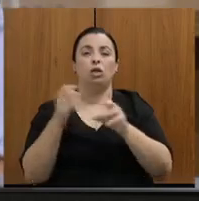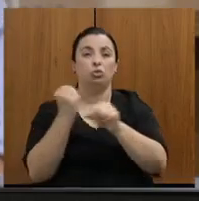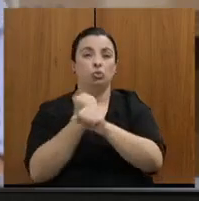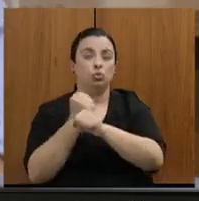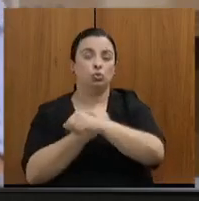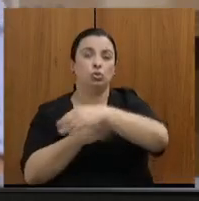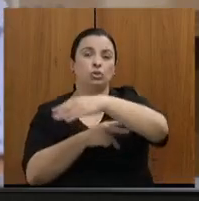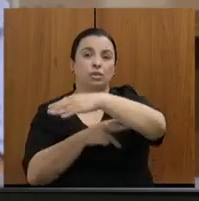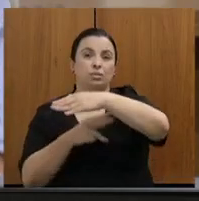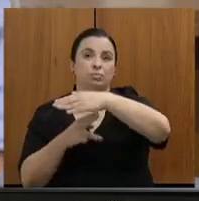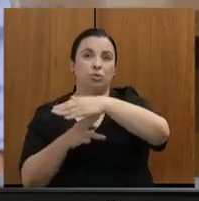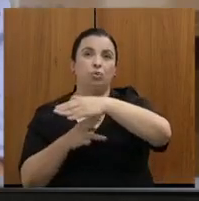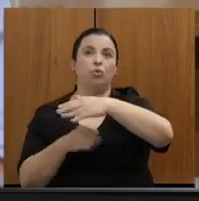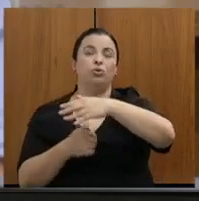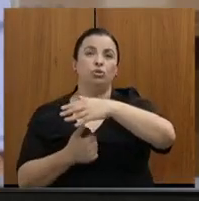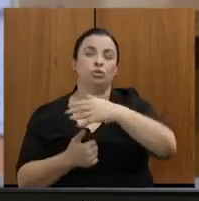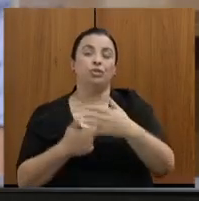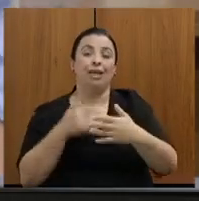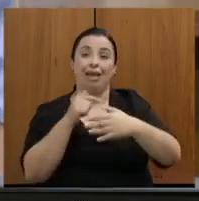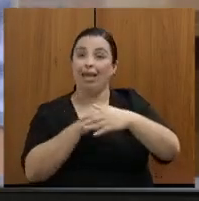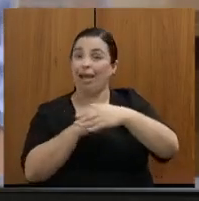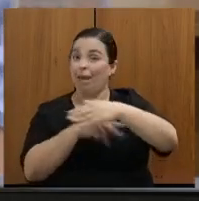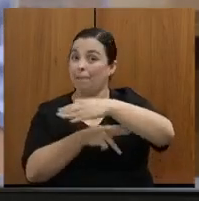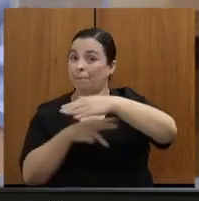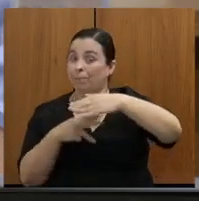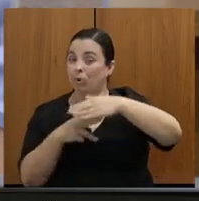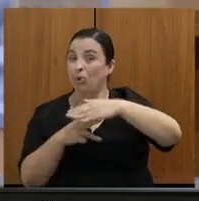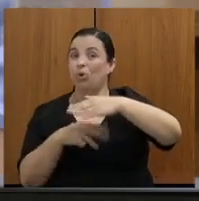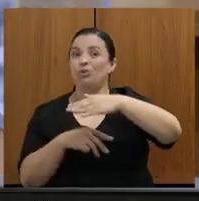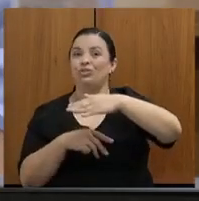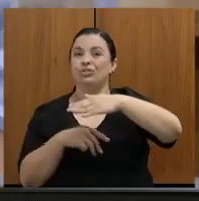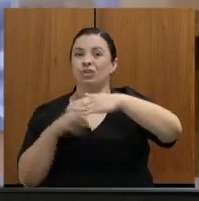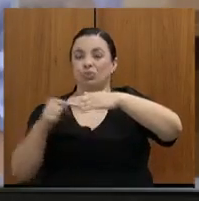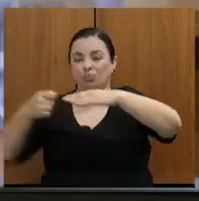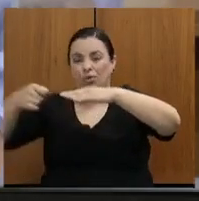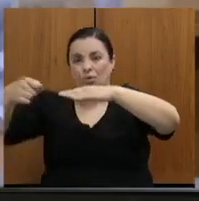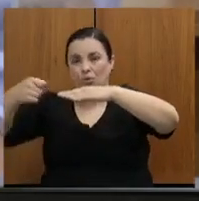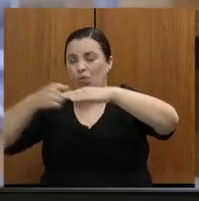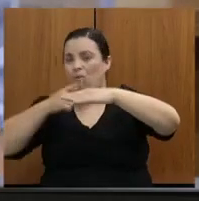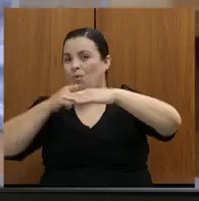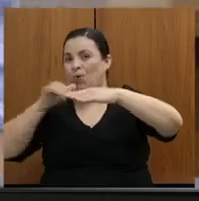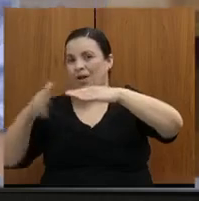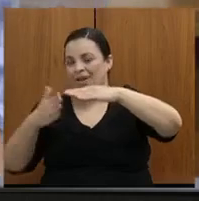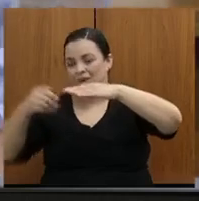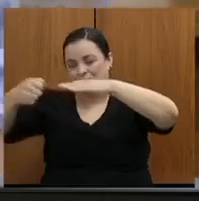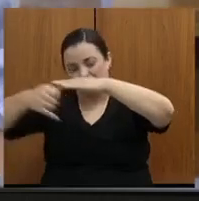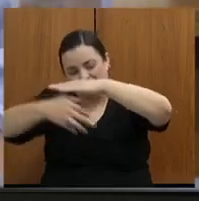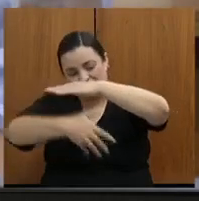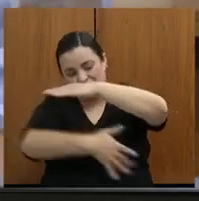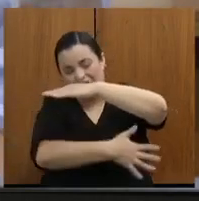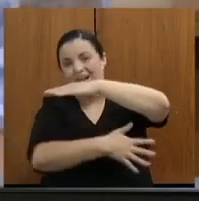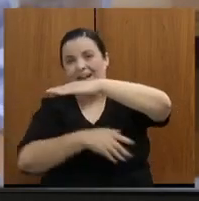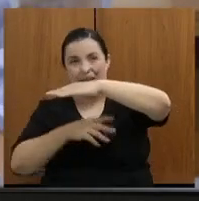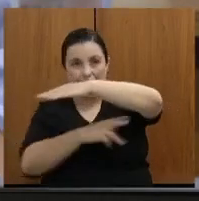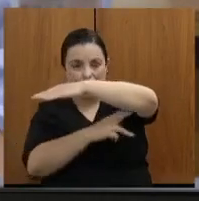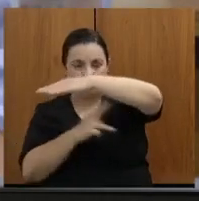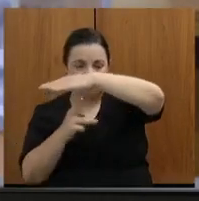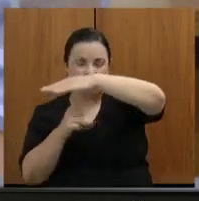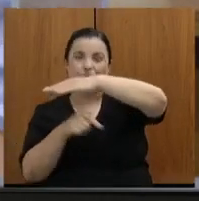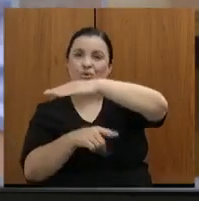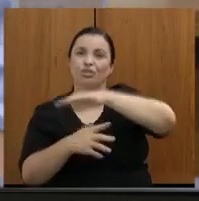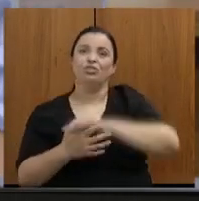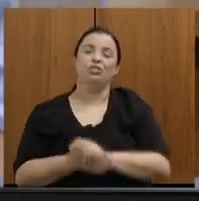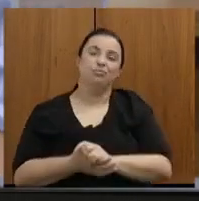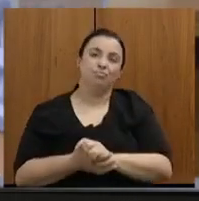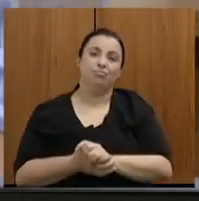a querida e desejada ponte sobre o Rio São Francisco, a pavimentação de Pintal Pesurucuia,